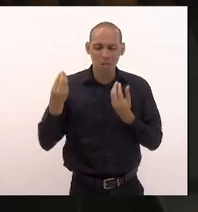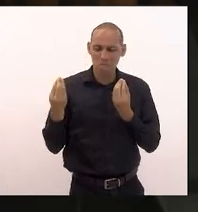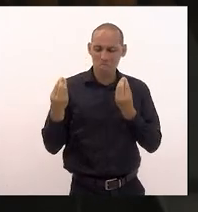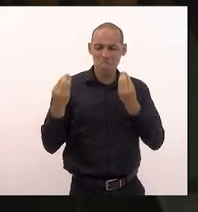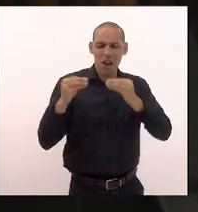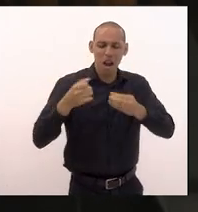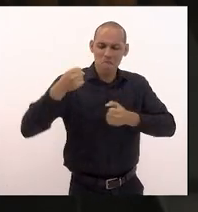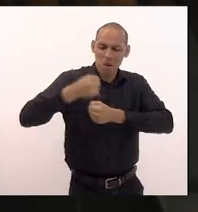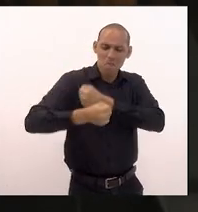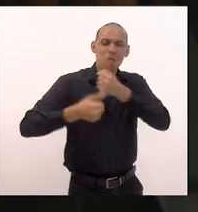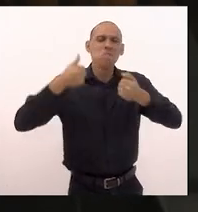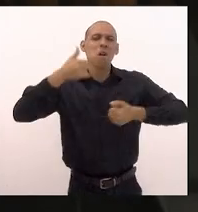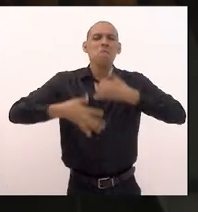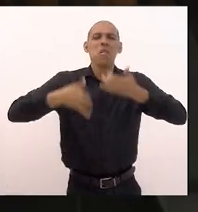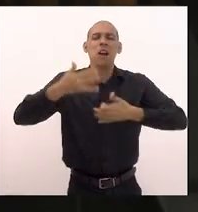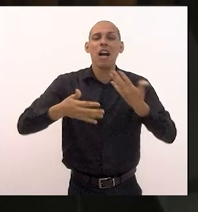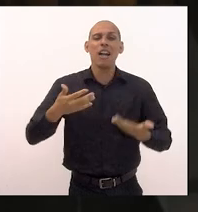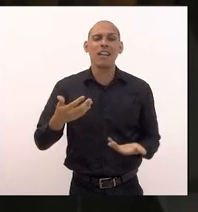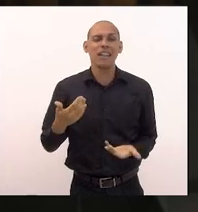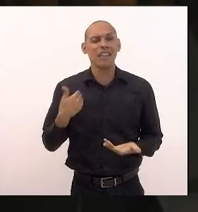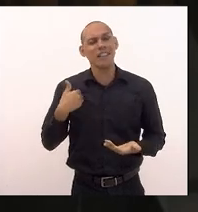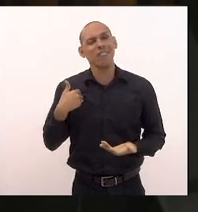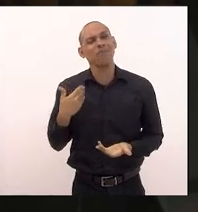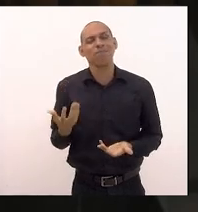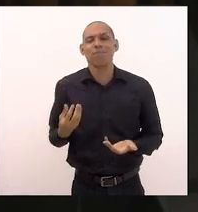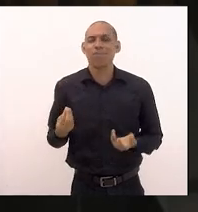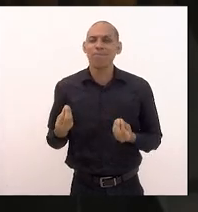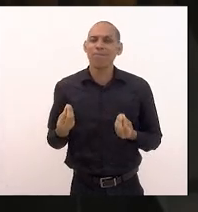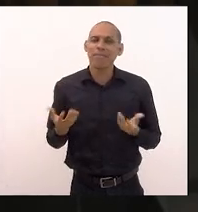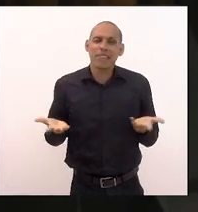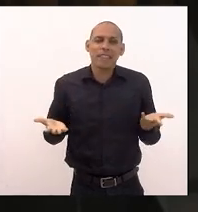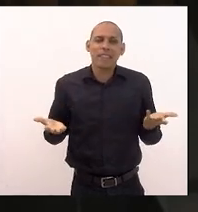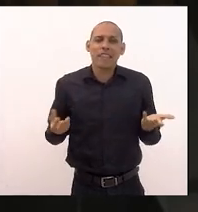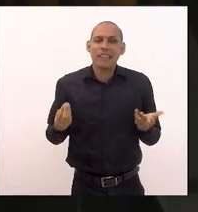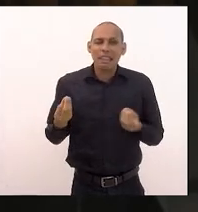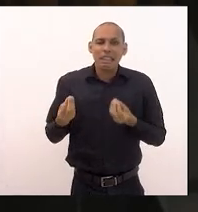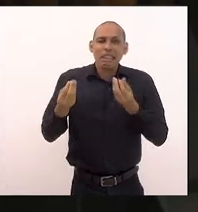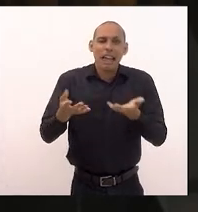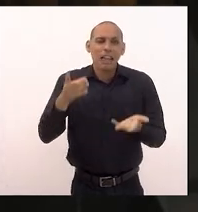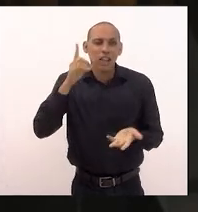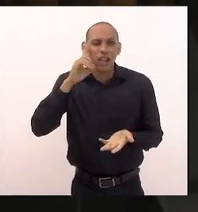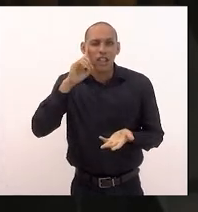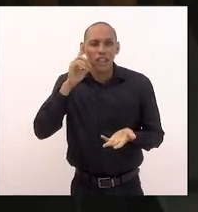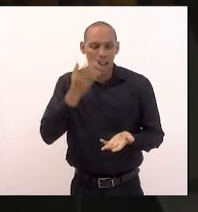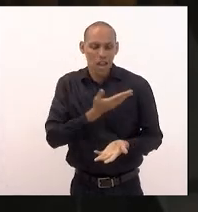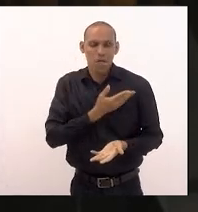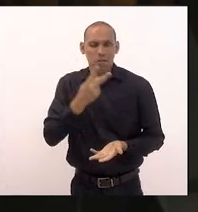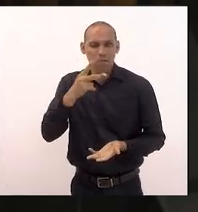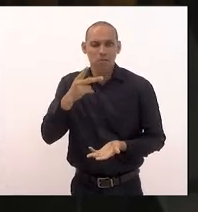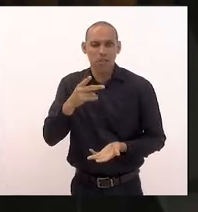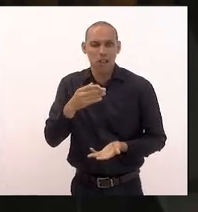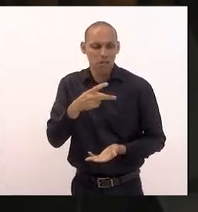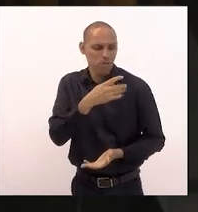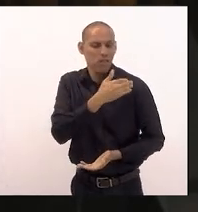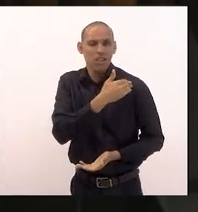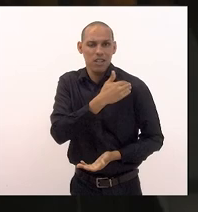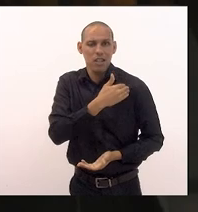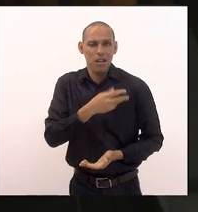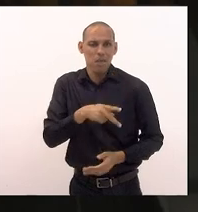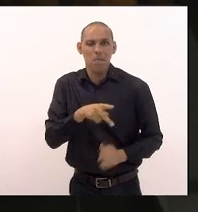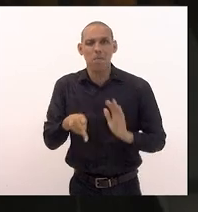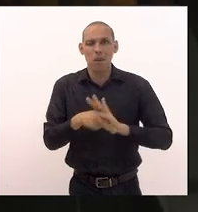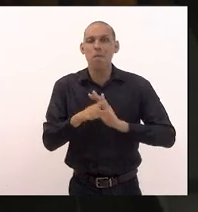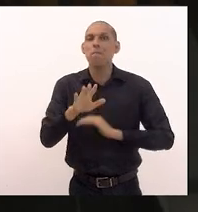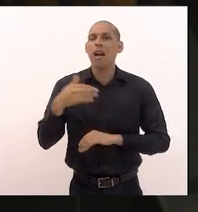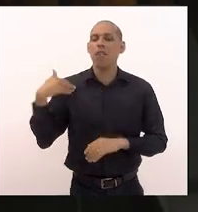dar os dias muito difíceis e terríveis para os seus aliados da esquerda mas principalmente para revelar a